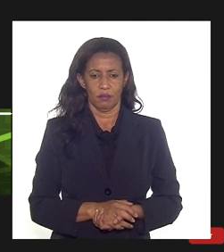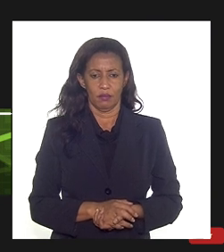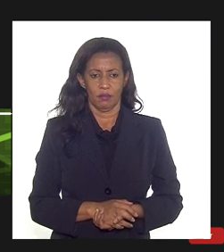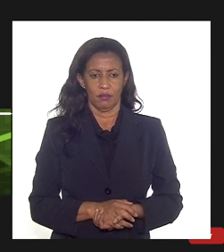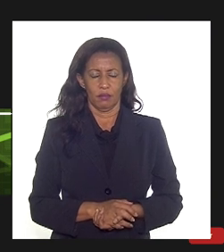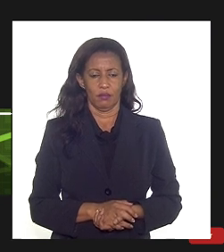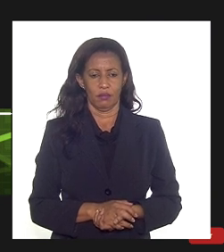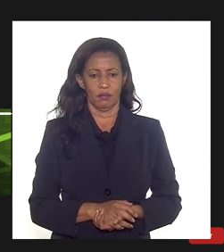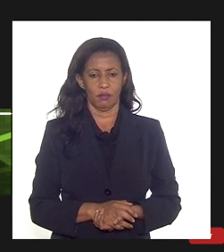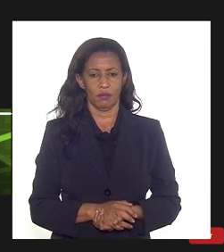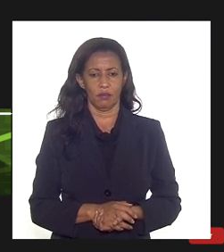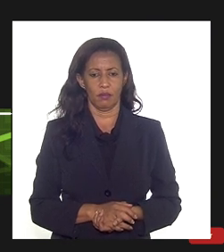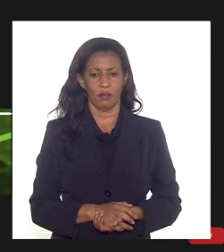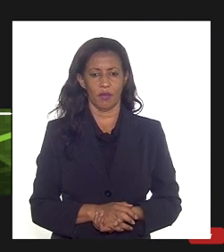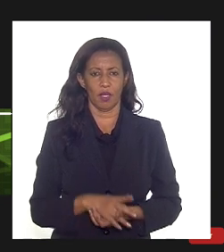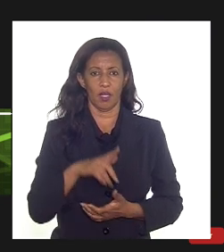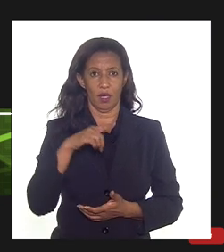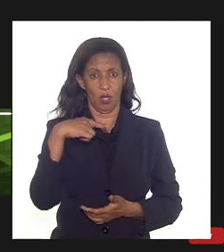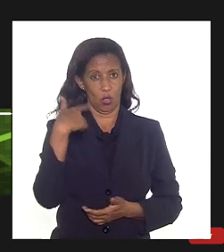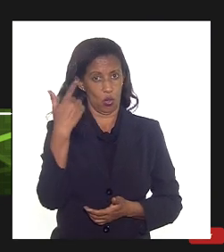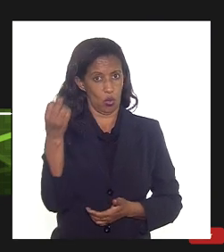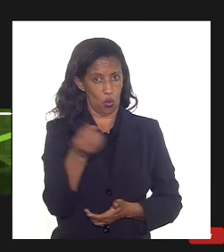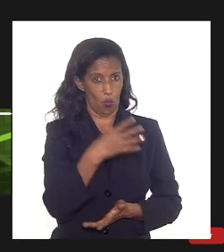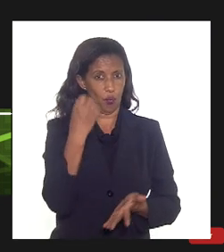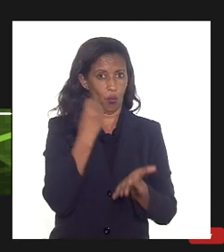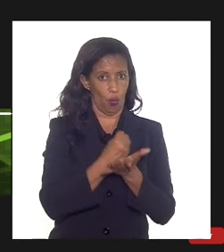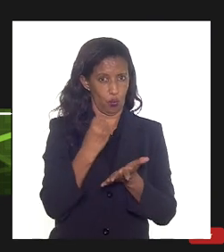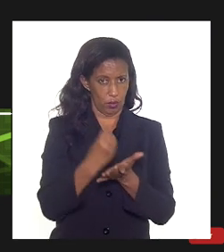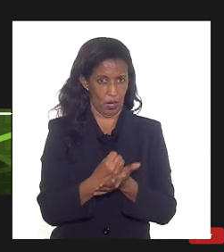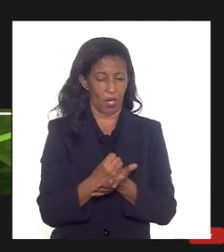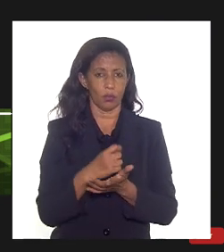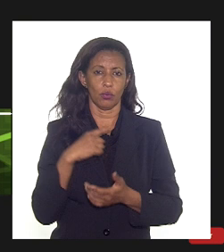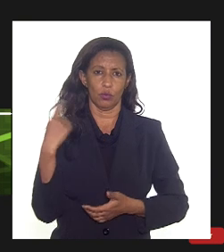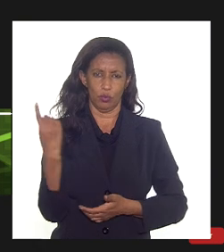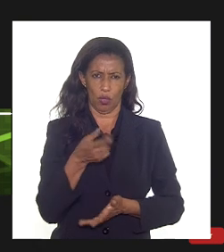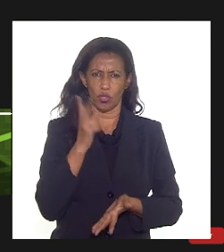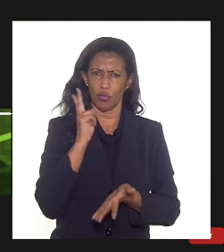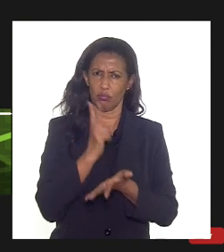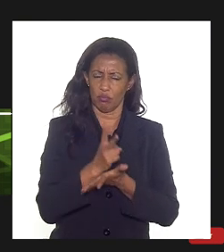firmar contratos nós mantivemos esses que já existiam